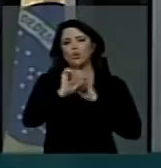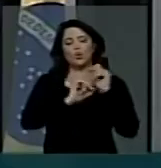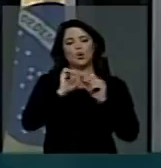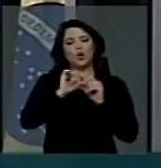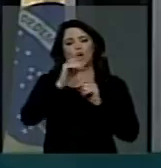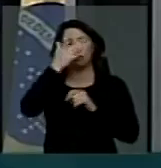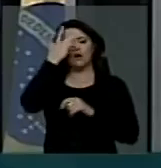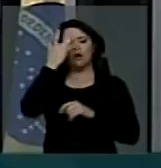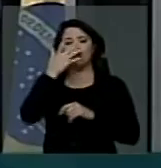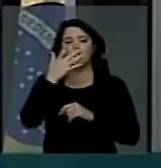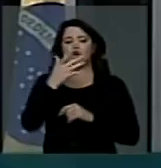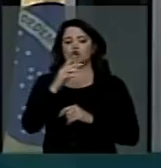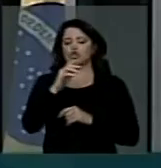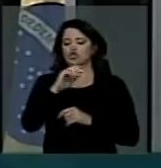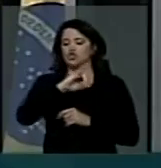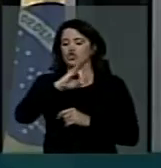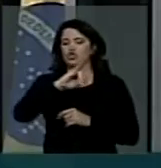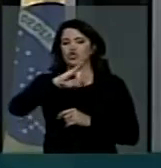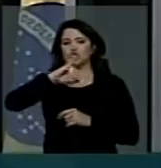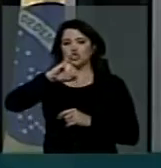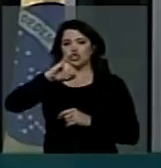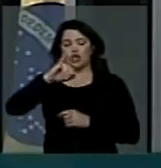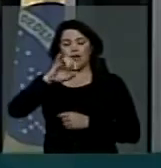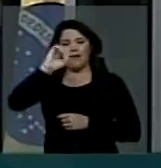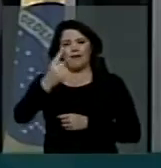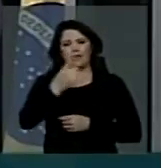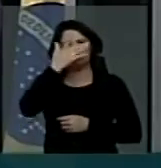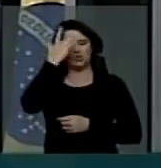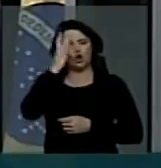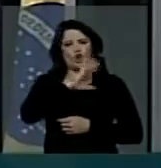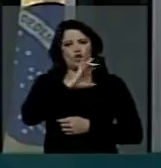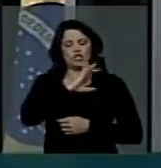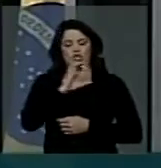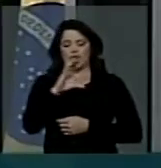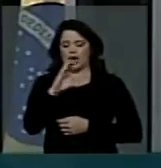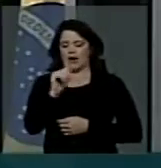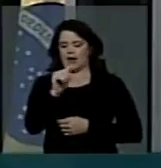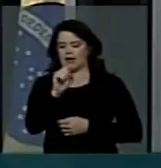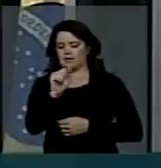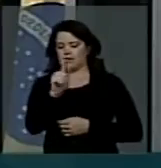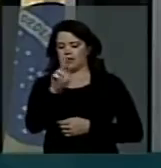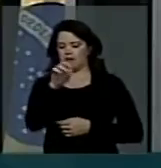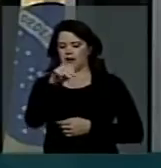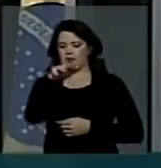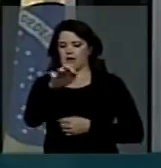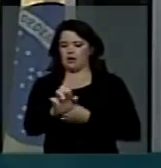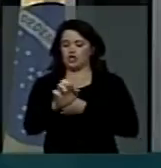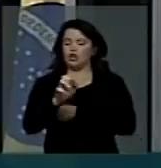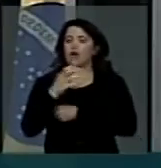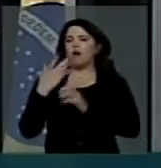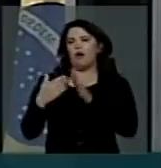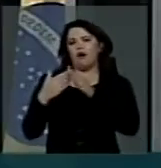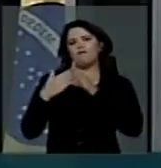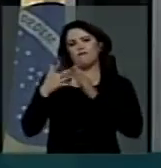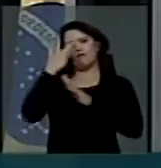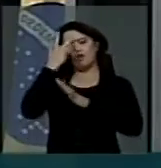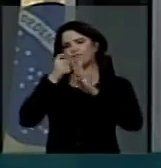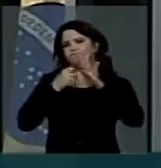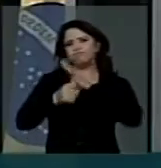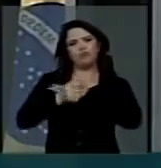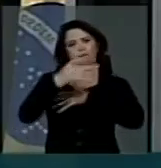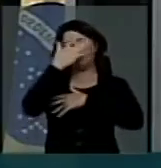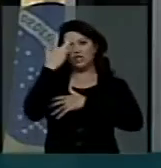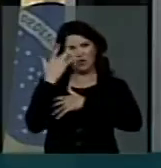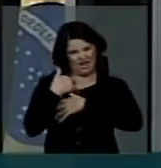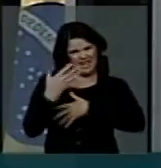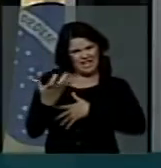jornalista hoje, ex-crack do Corinthians, Casa Grande, que disse que deve a sua vida ao internamento involuntário.